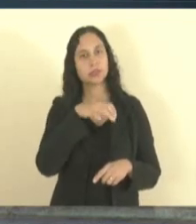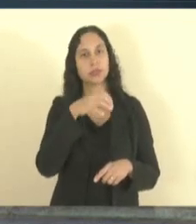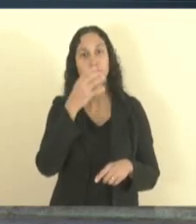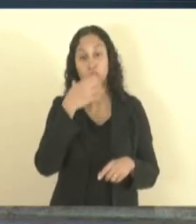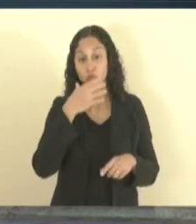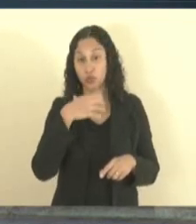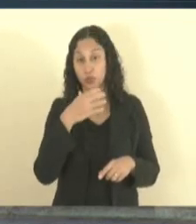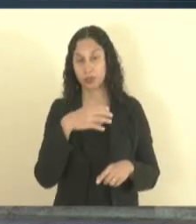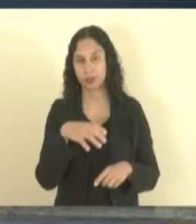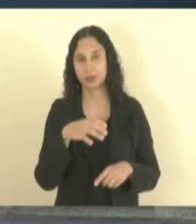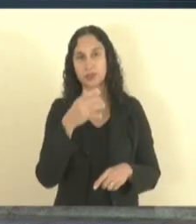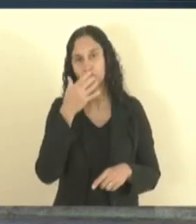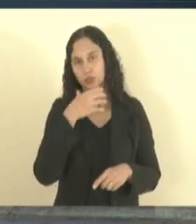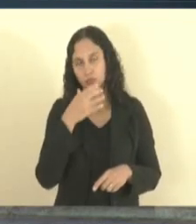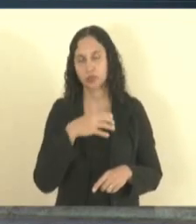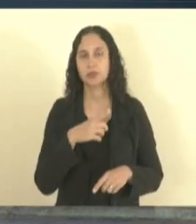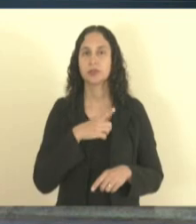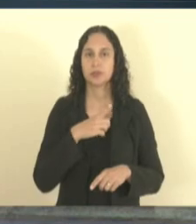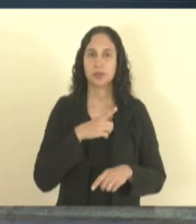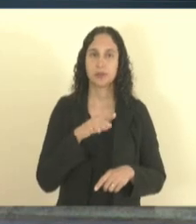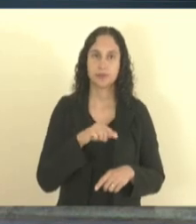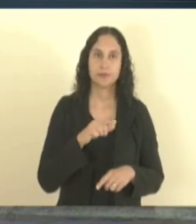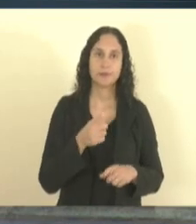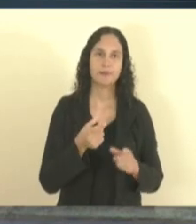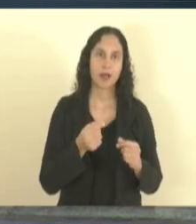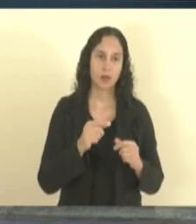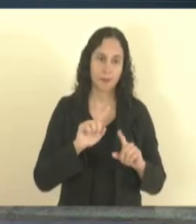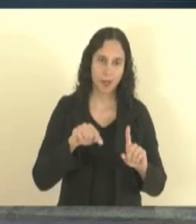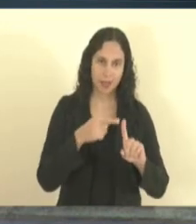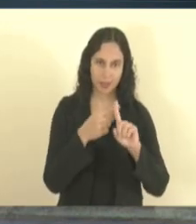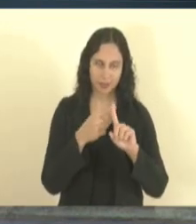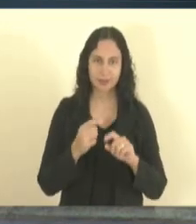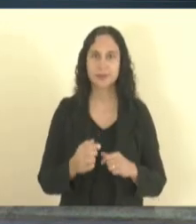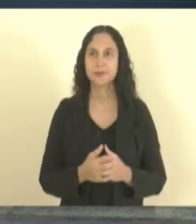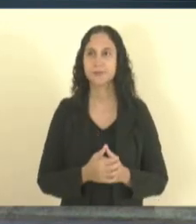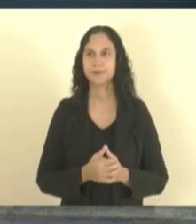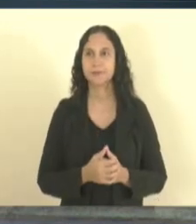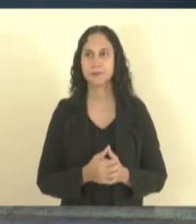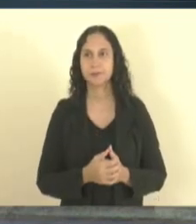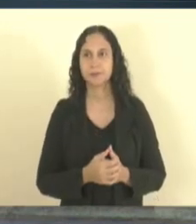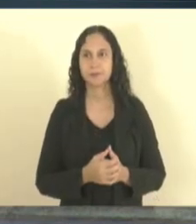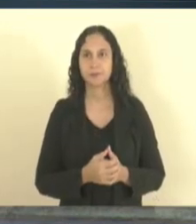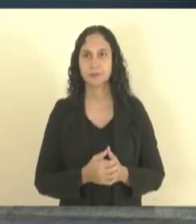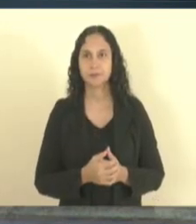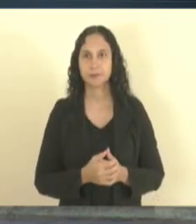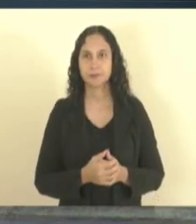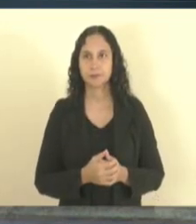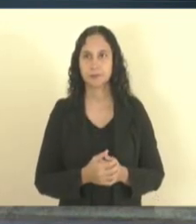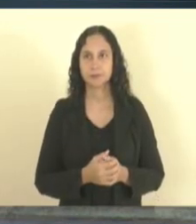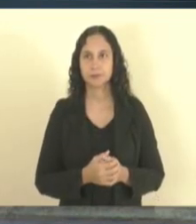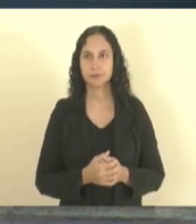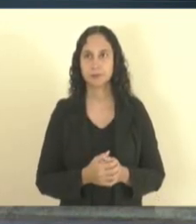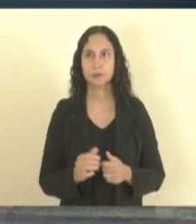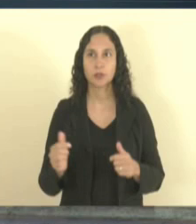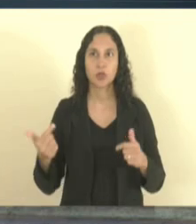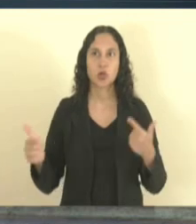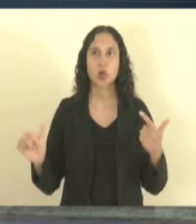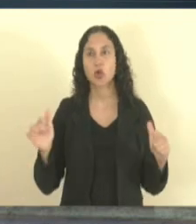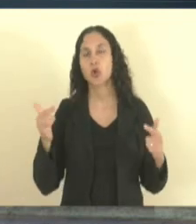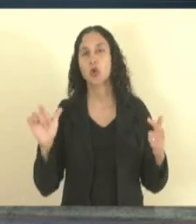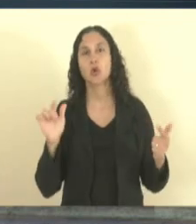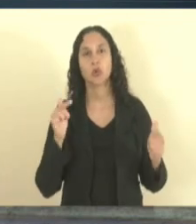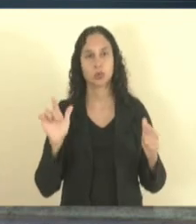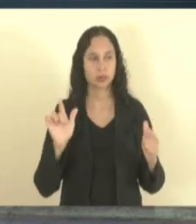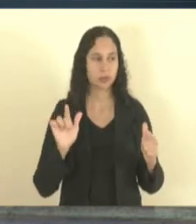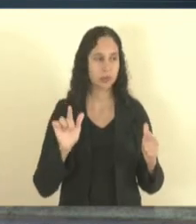nossas operações aqui tirando essas de 23 mil as outras operações giram